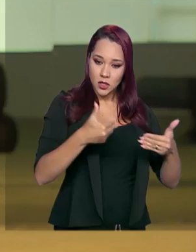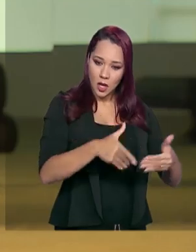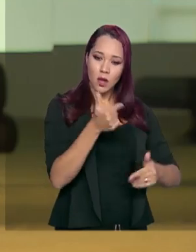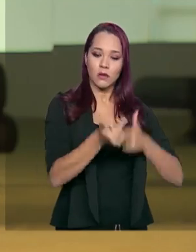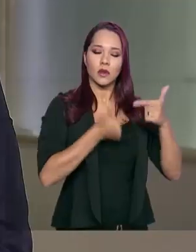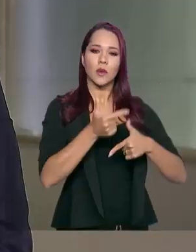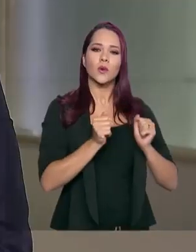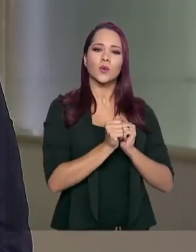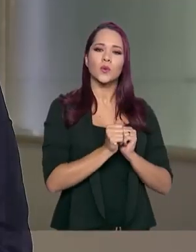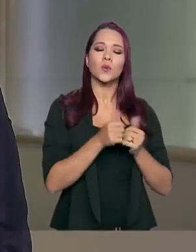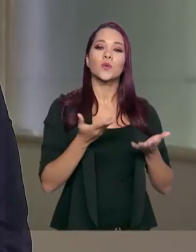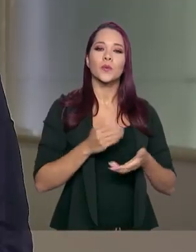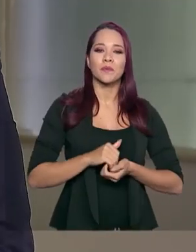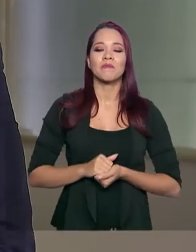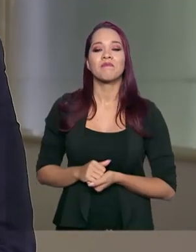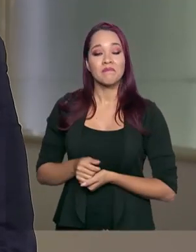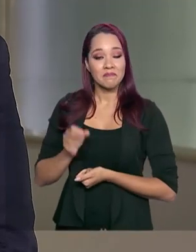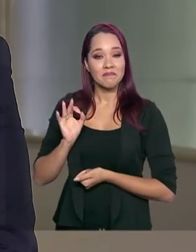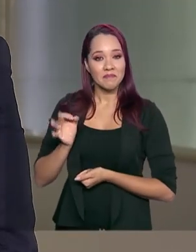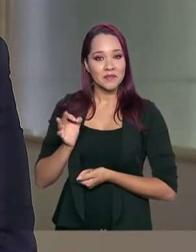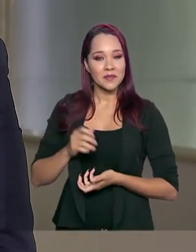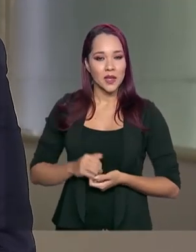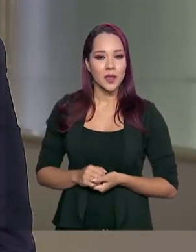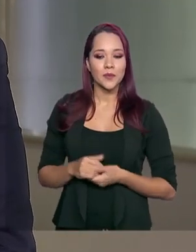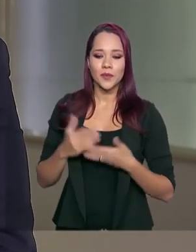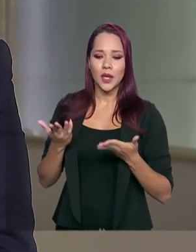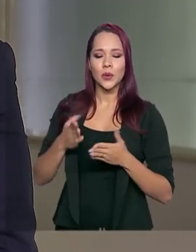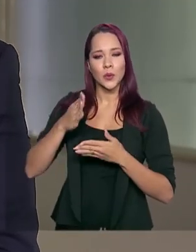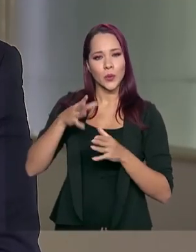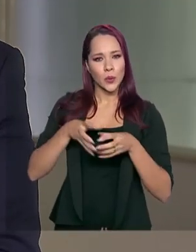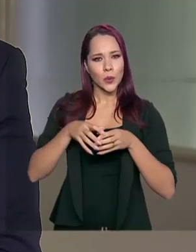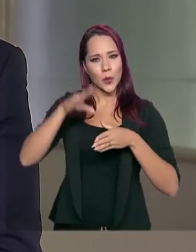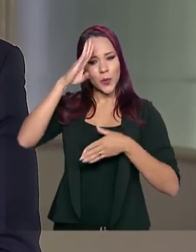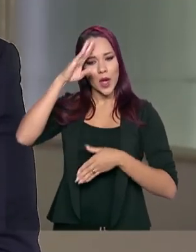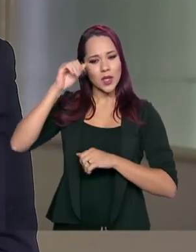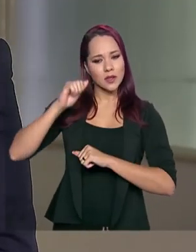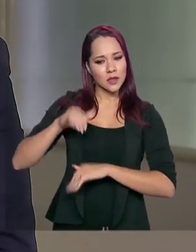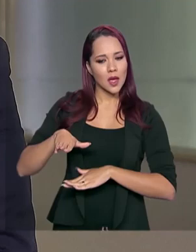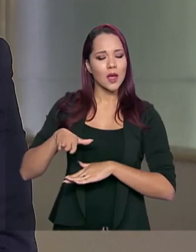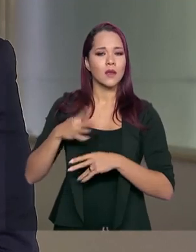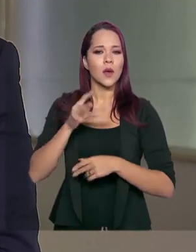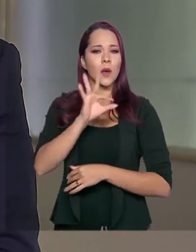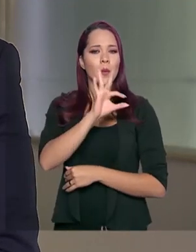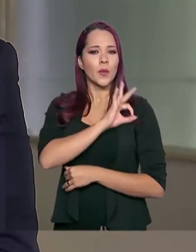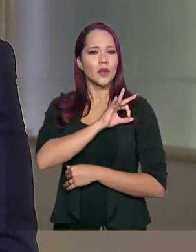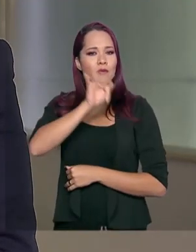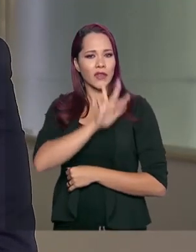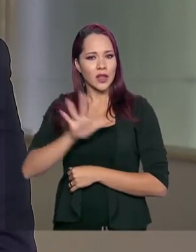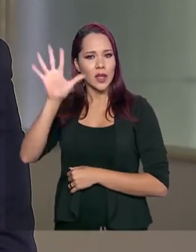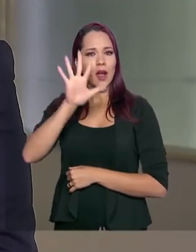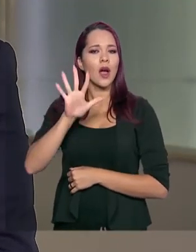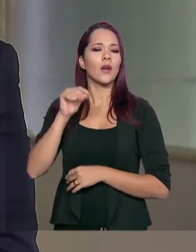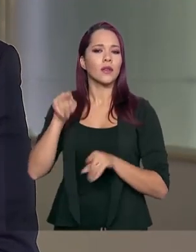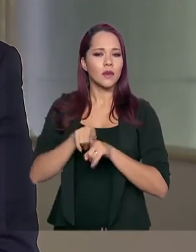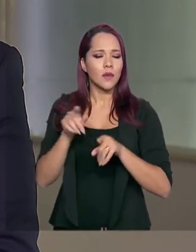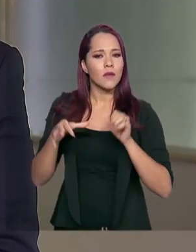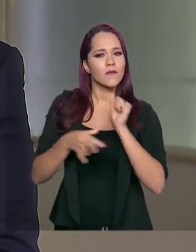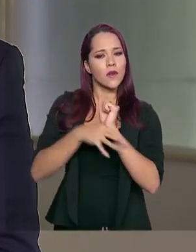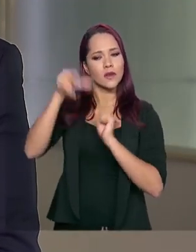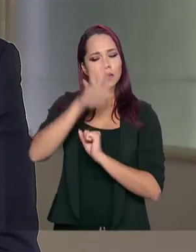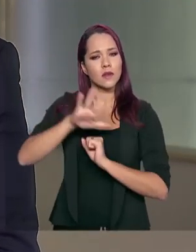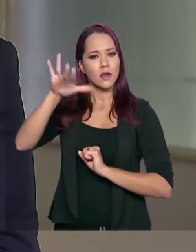envolvidos? Sim, com certeza. Tanto o Exército Brasileiro, Polícia Federal, a Força Nacional de Segurança